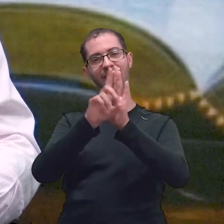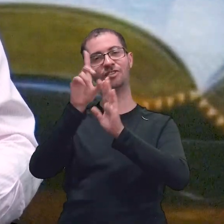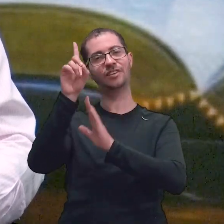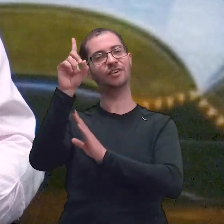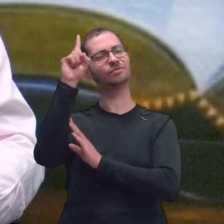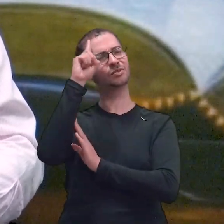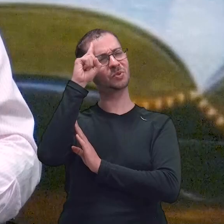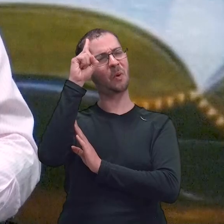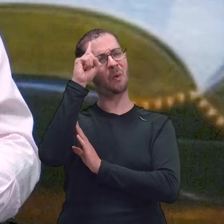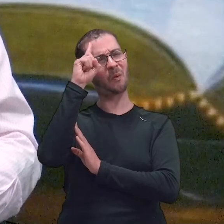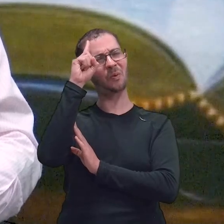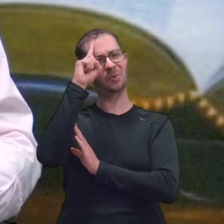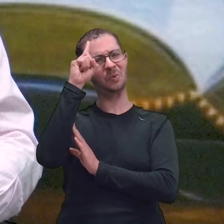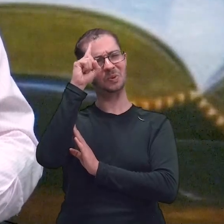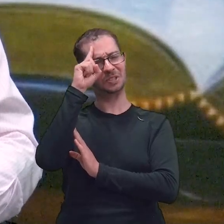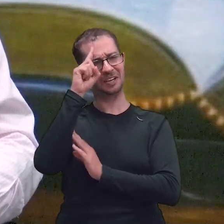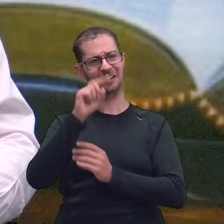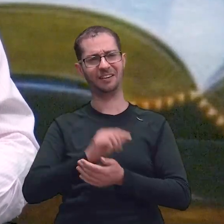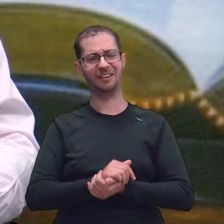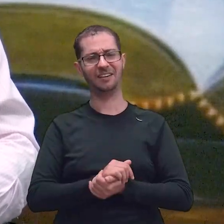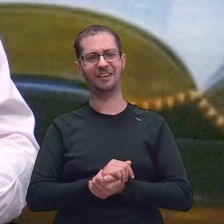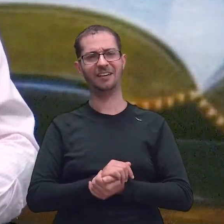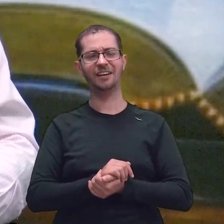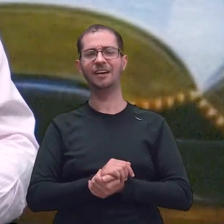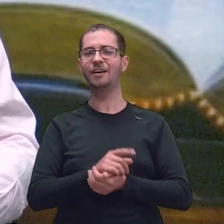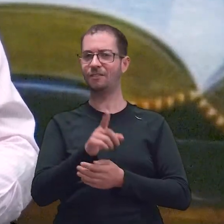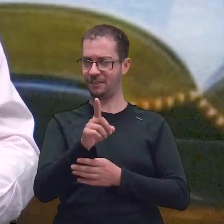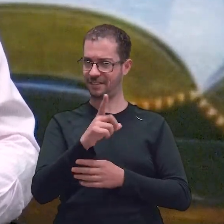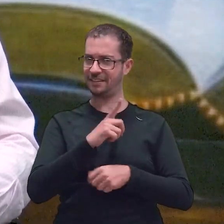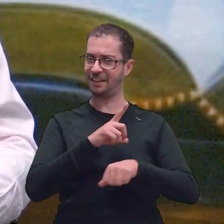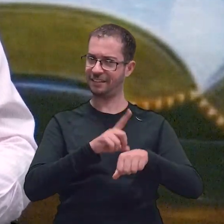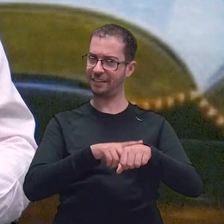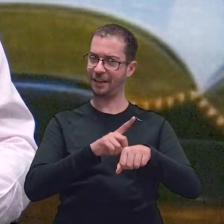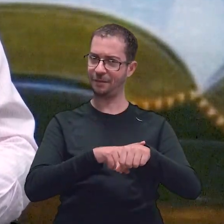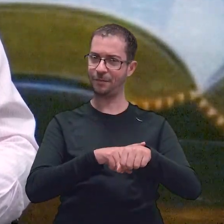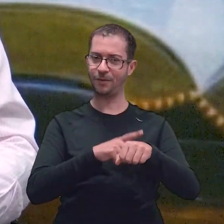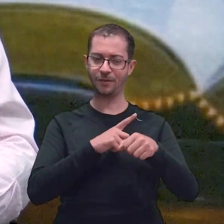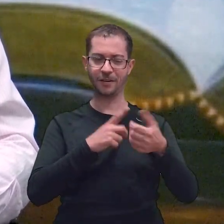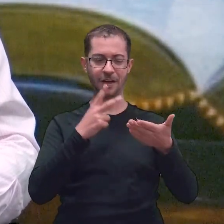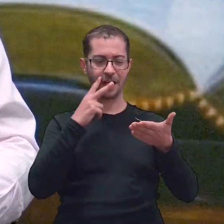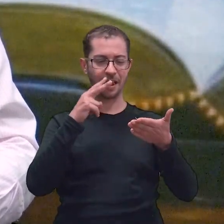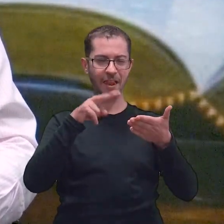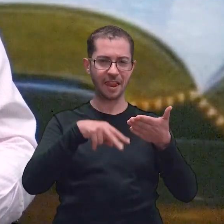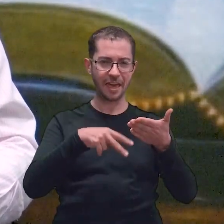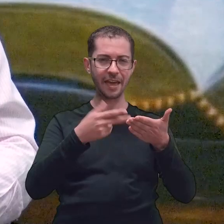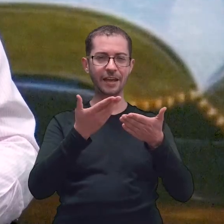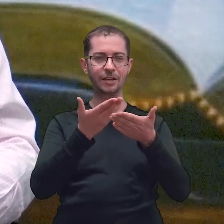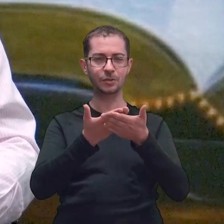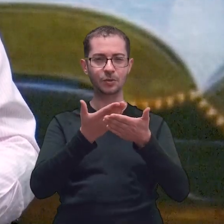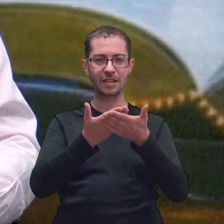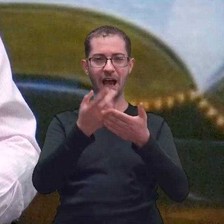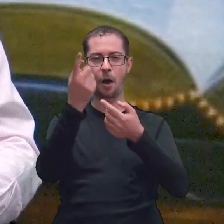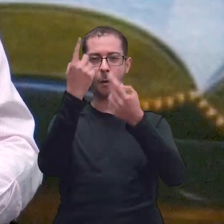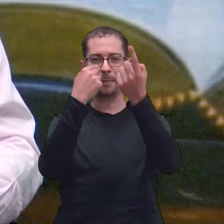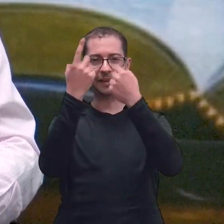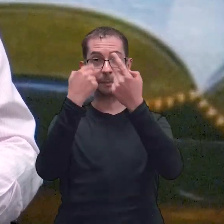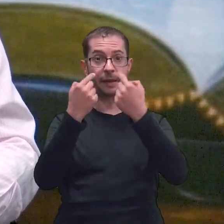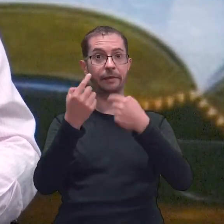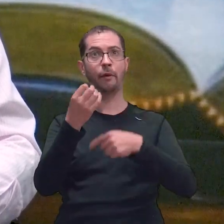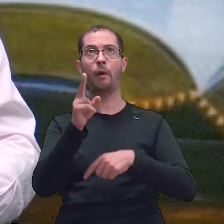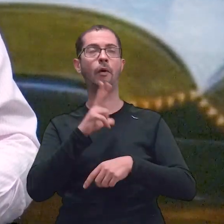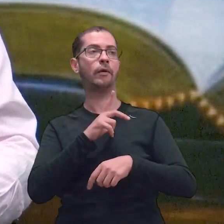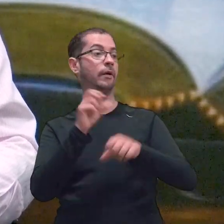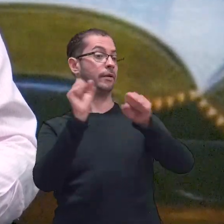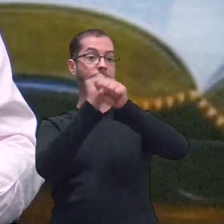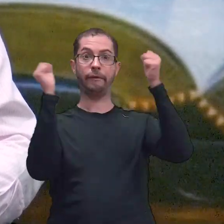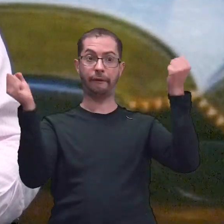parar e meditar. Será que nós temos realmente investido tempo nessa lei do Senhor, nos mandamentos do Senhor? Ou a gente acorda que